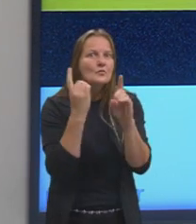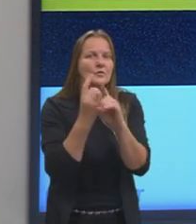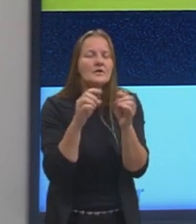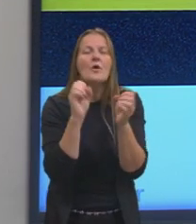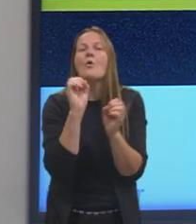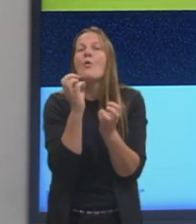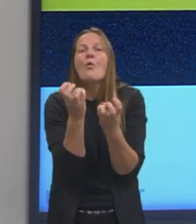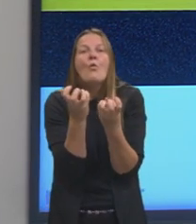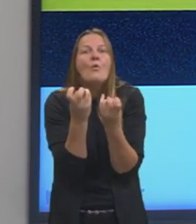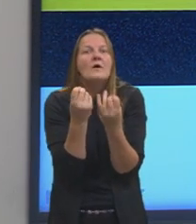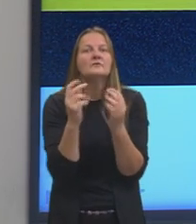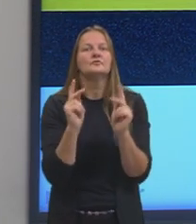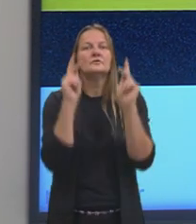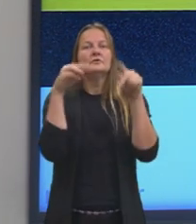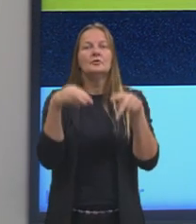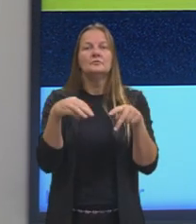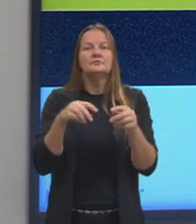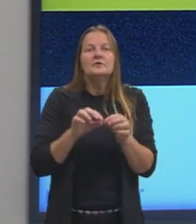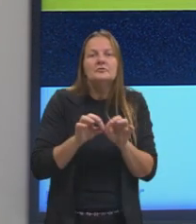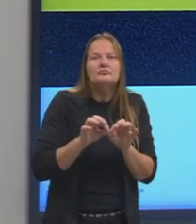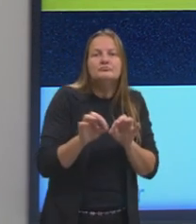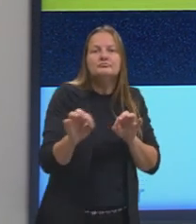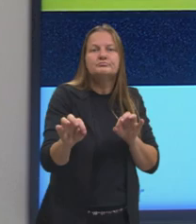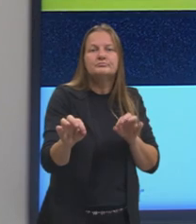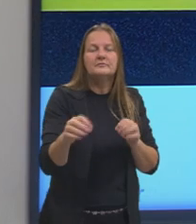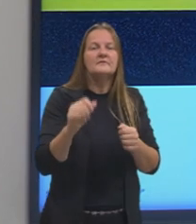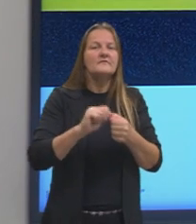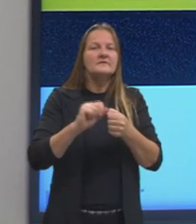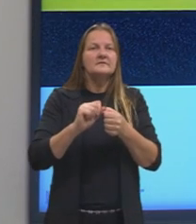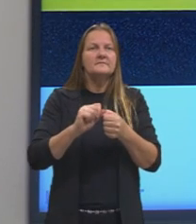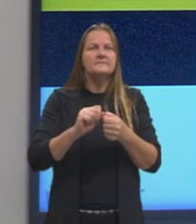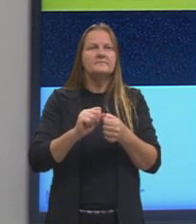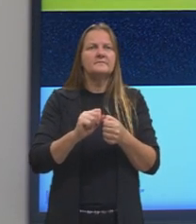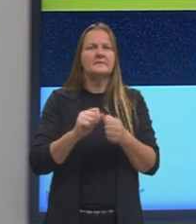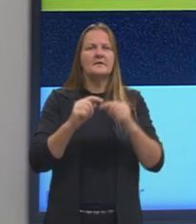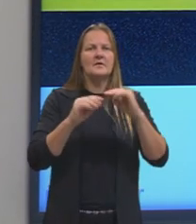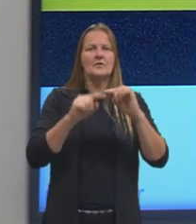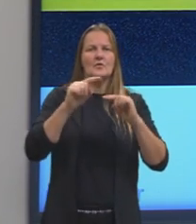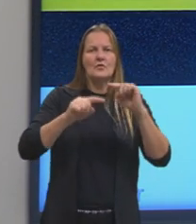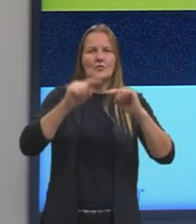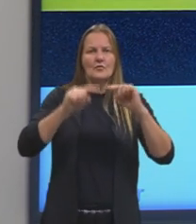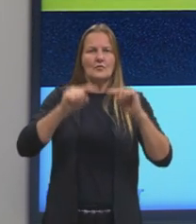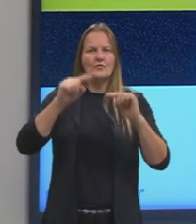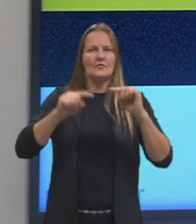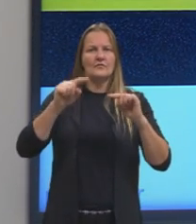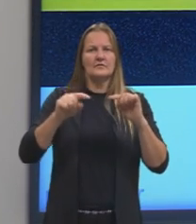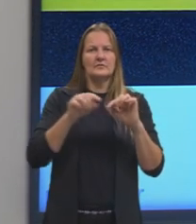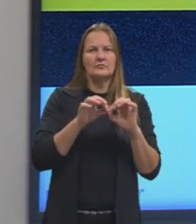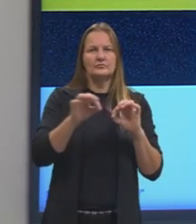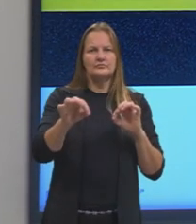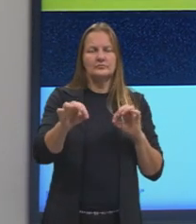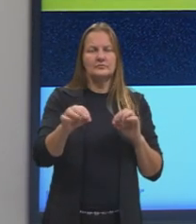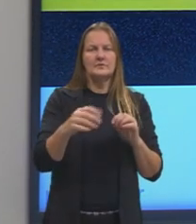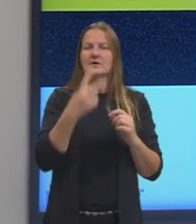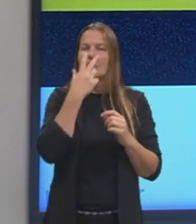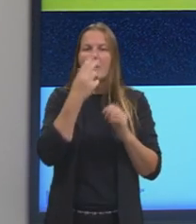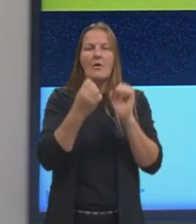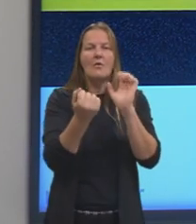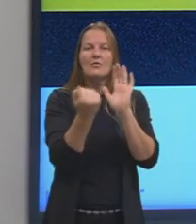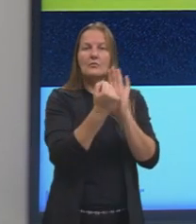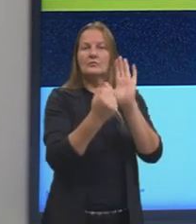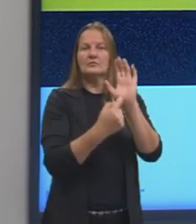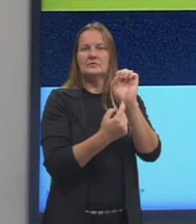distância esse carro percorreu. Para fazer isso, a gente faz a variação da distância, que é o mesmo S. A